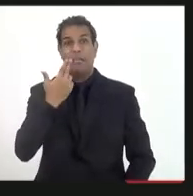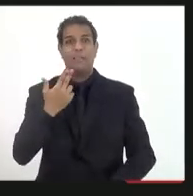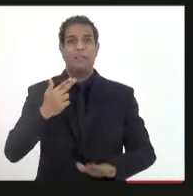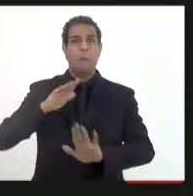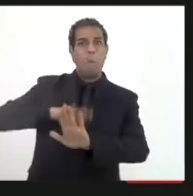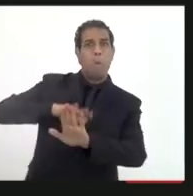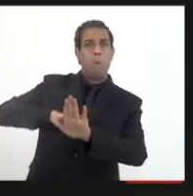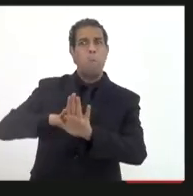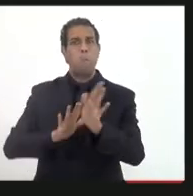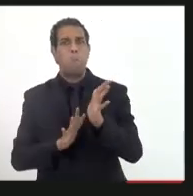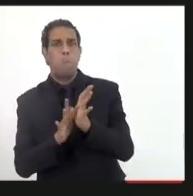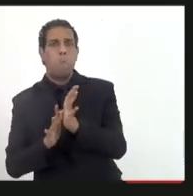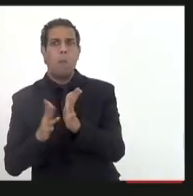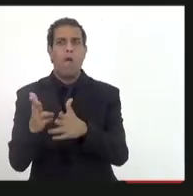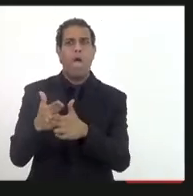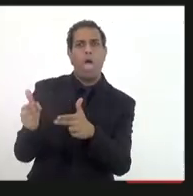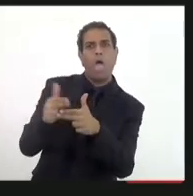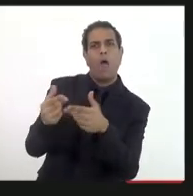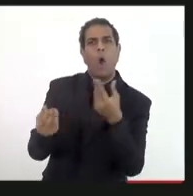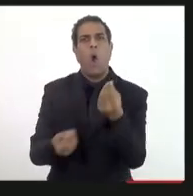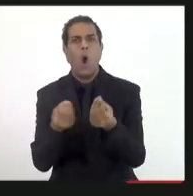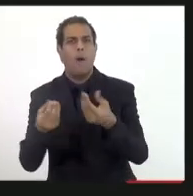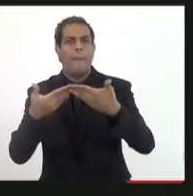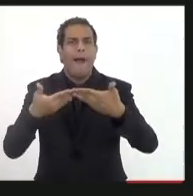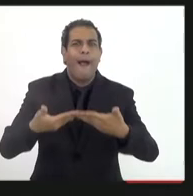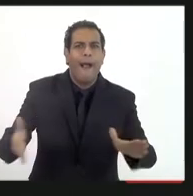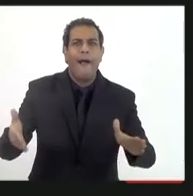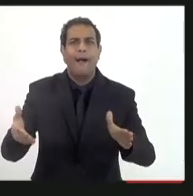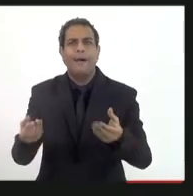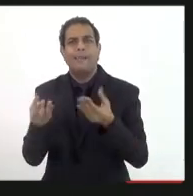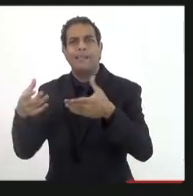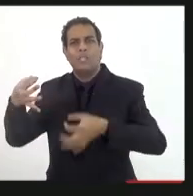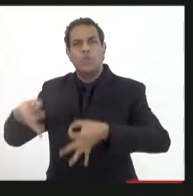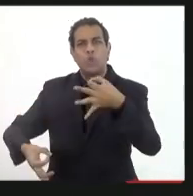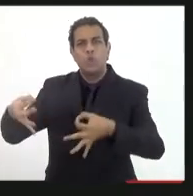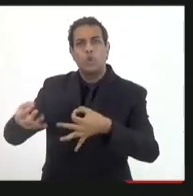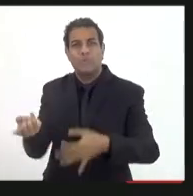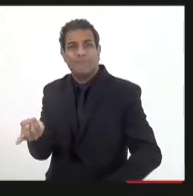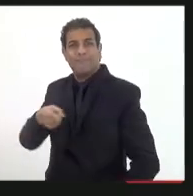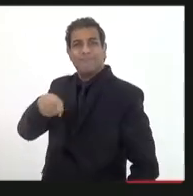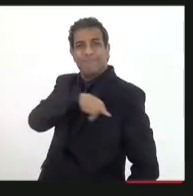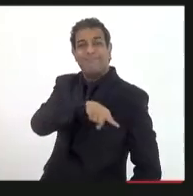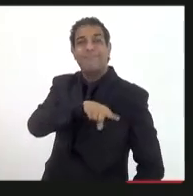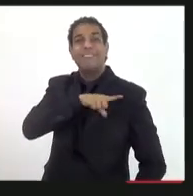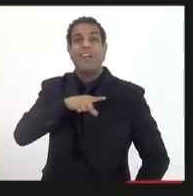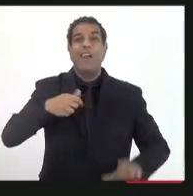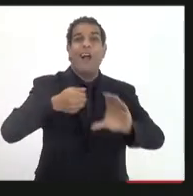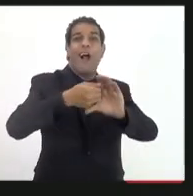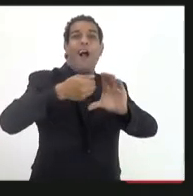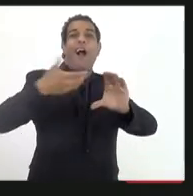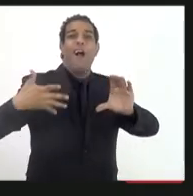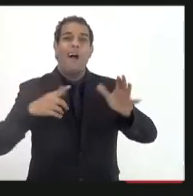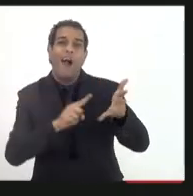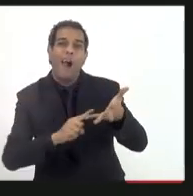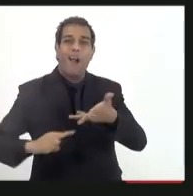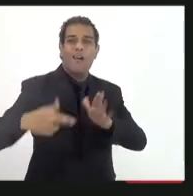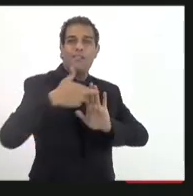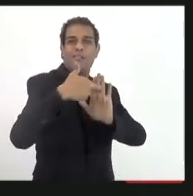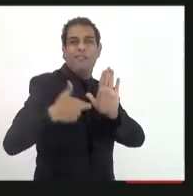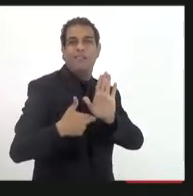remeter a deliberação do Tribunal de Contas para estabelecer os critérios de